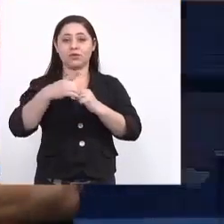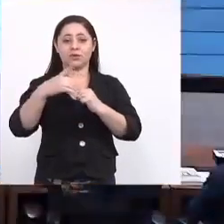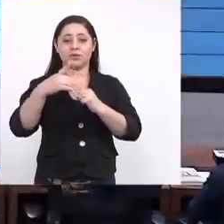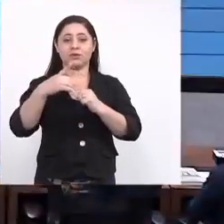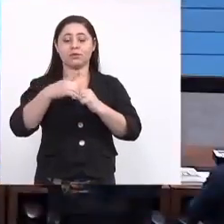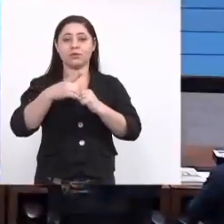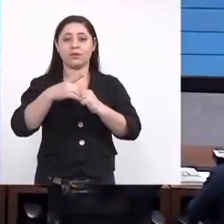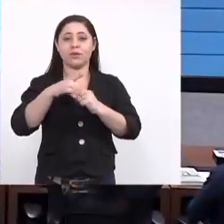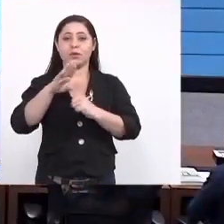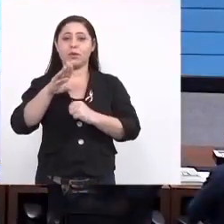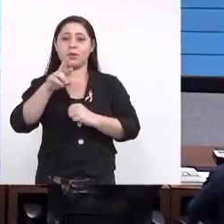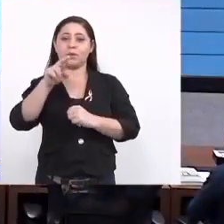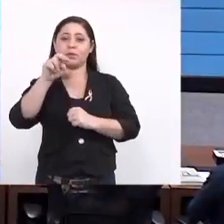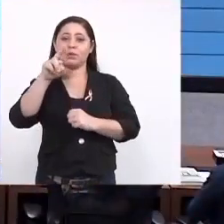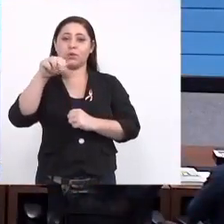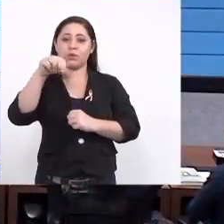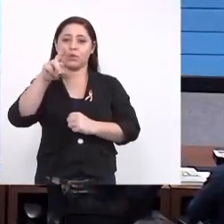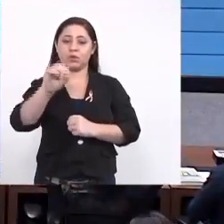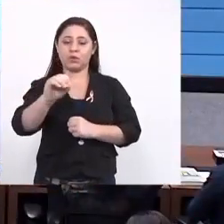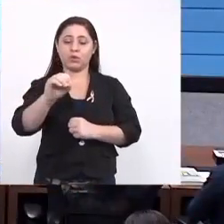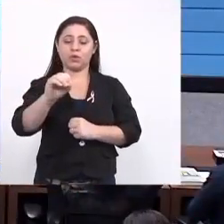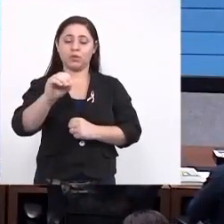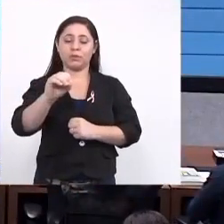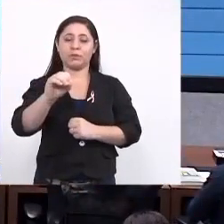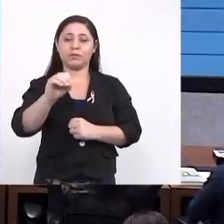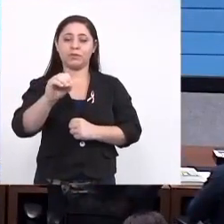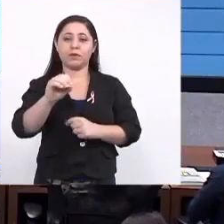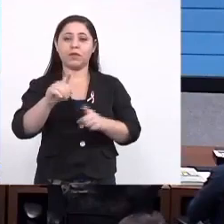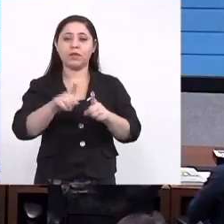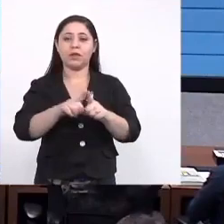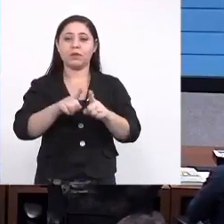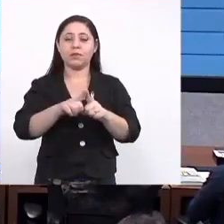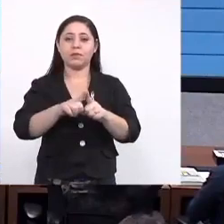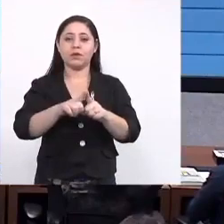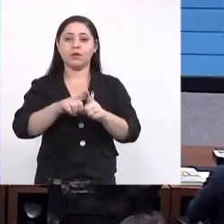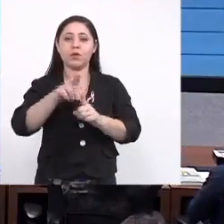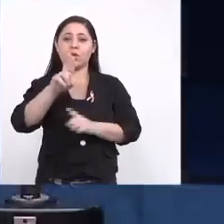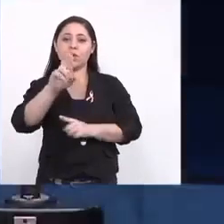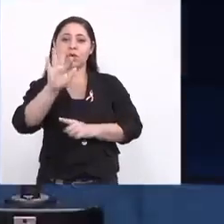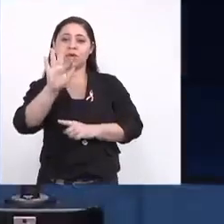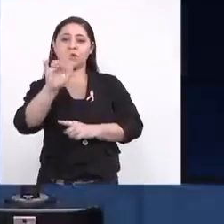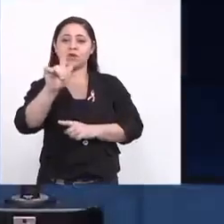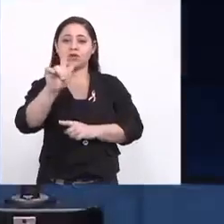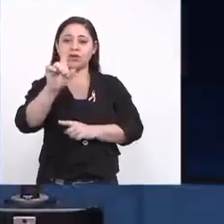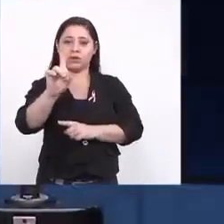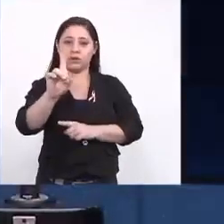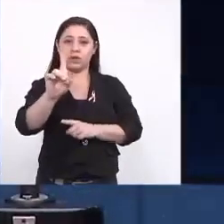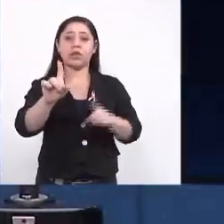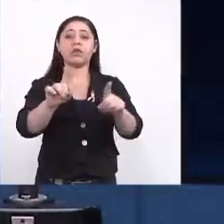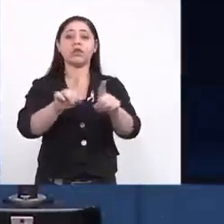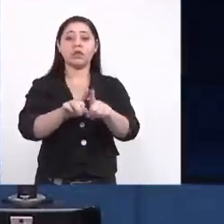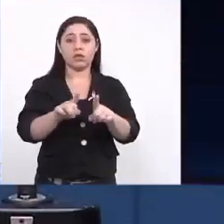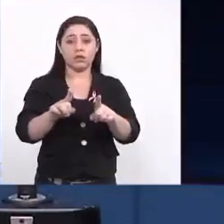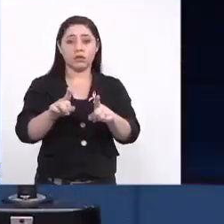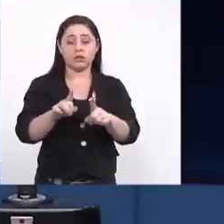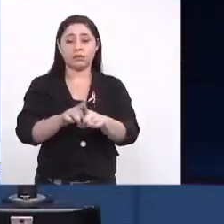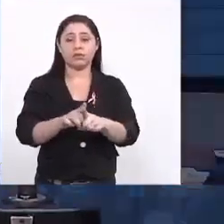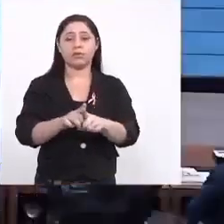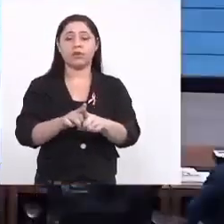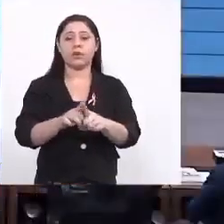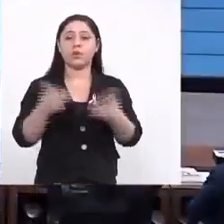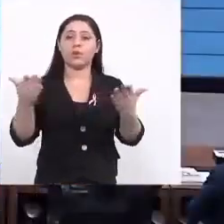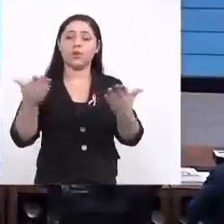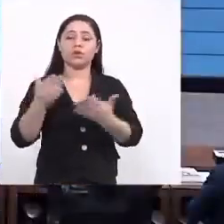Bruno do Amaral Crispim, da UFGD, que também vai